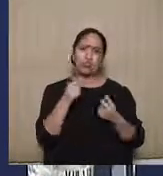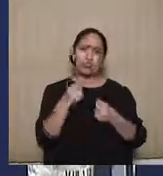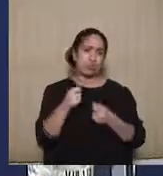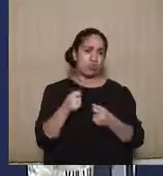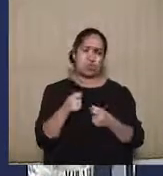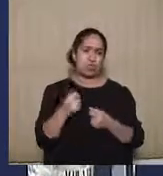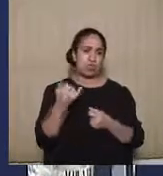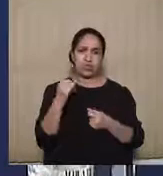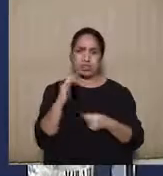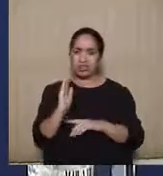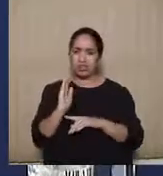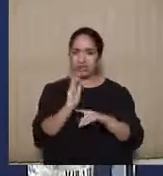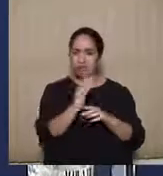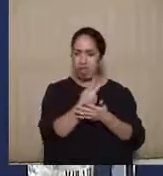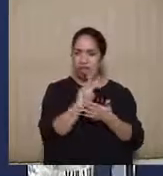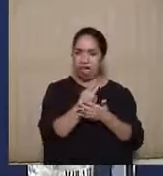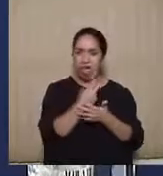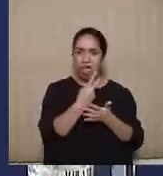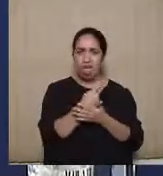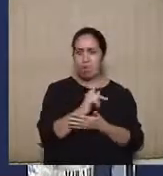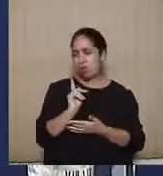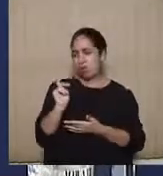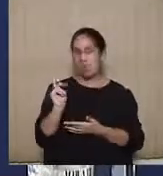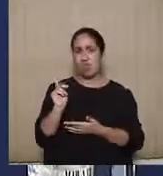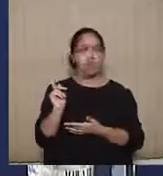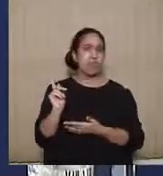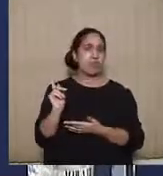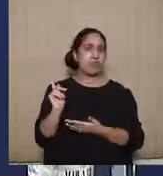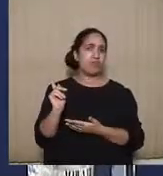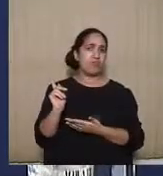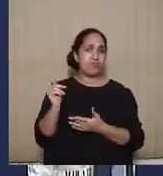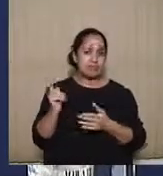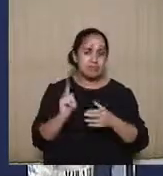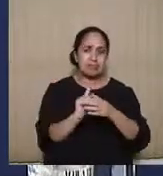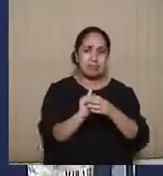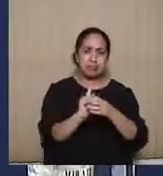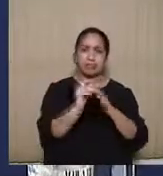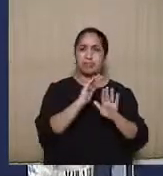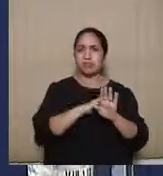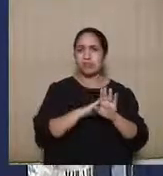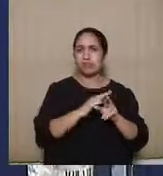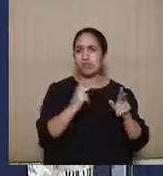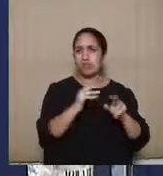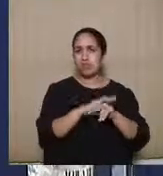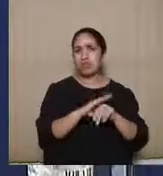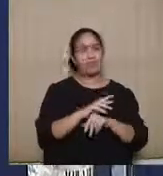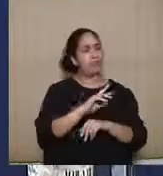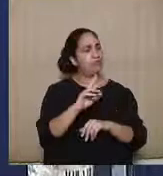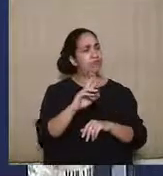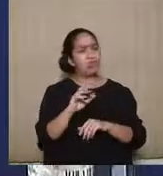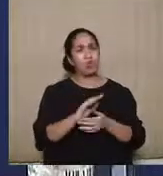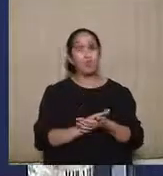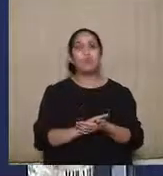contribuído para o ato ilícito não necessariamente deveria estar inserido no polo passivo da ação. Isso foi